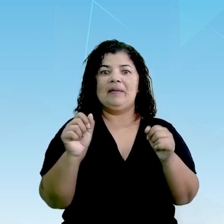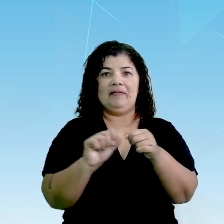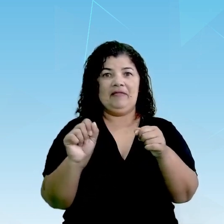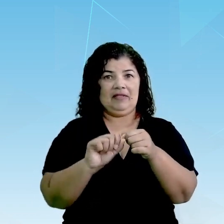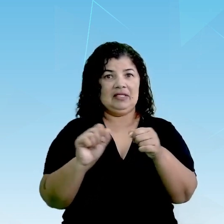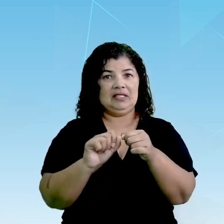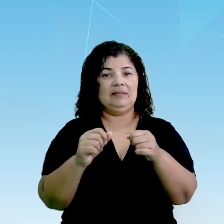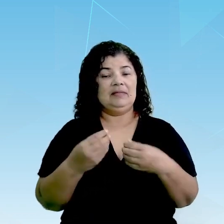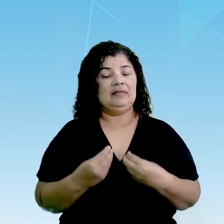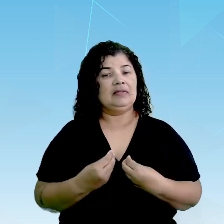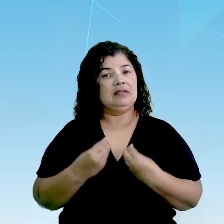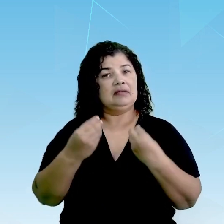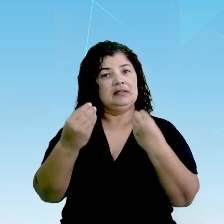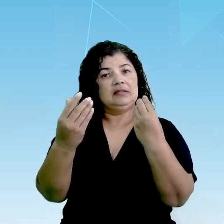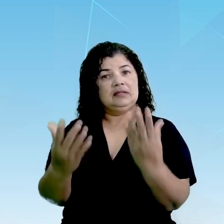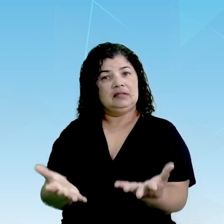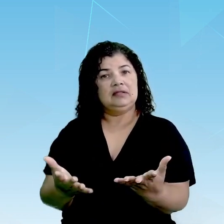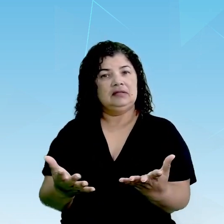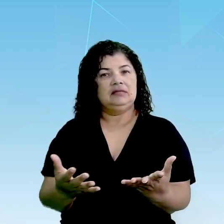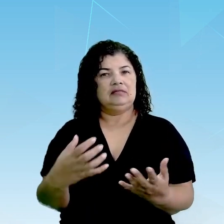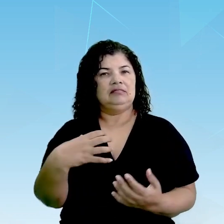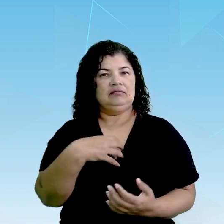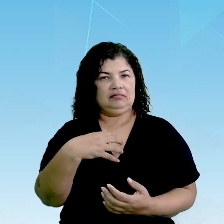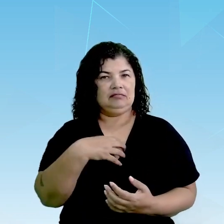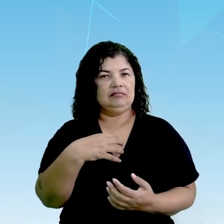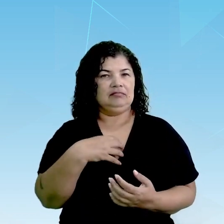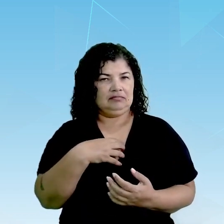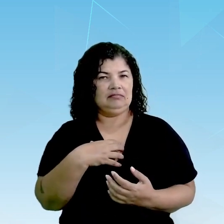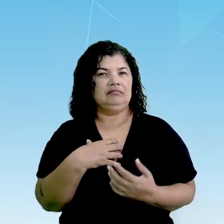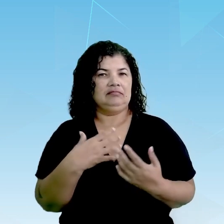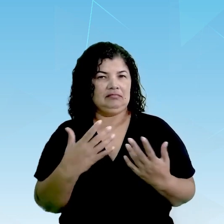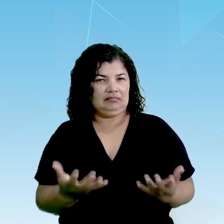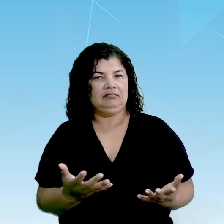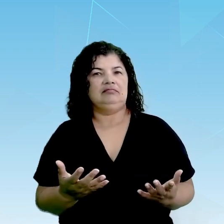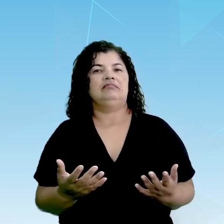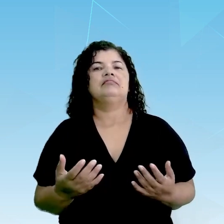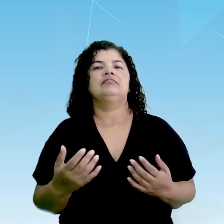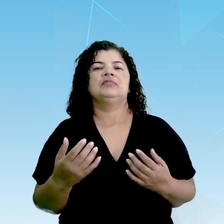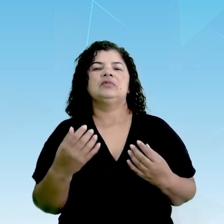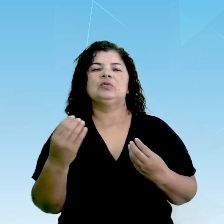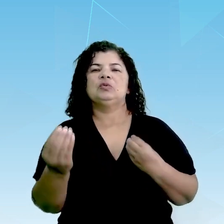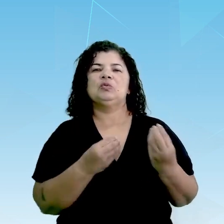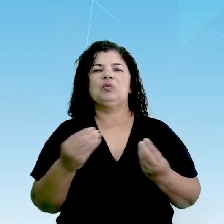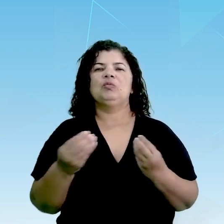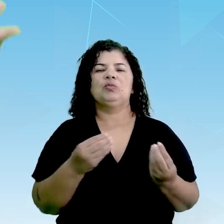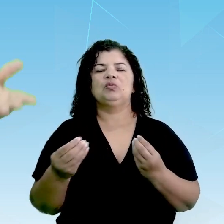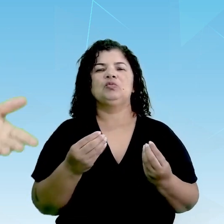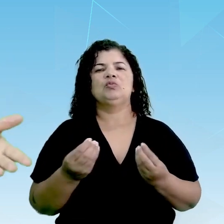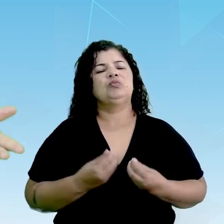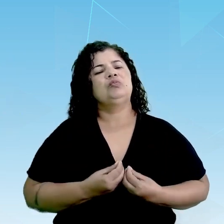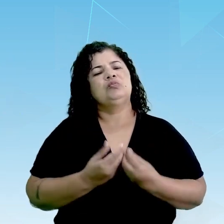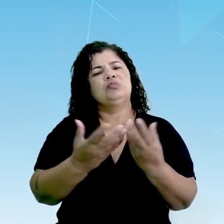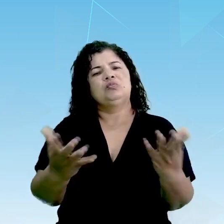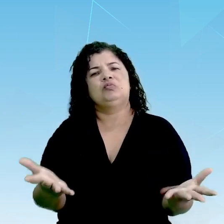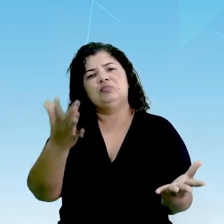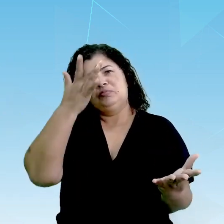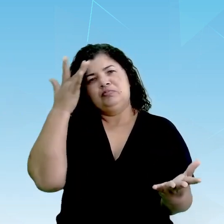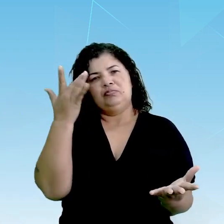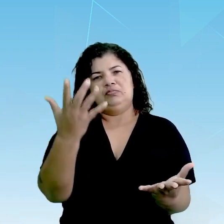para quê? Para fazer sentido. Todo texto é produzido para um receptor